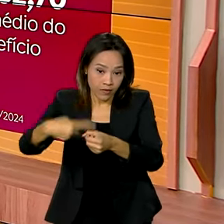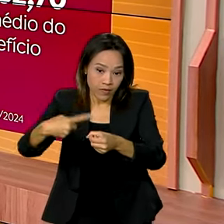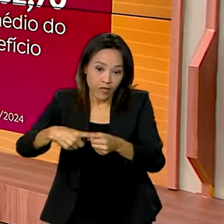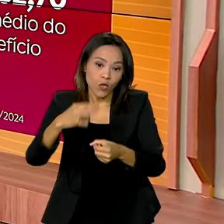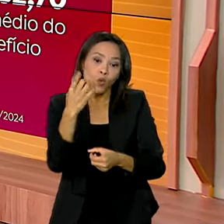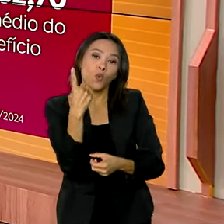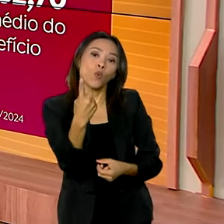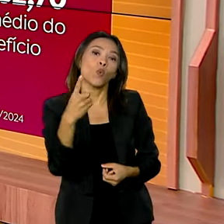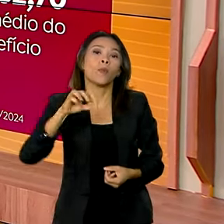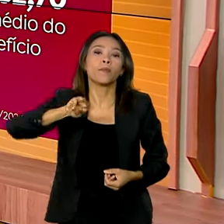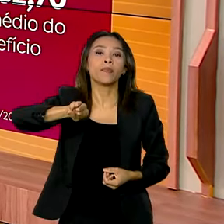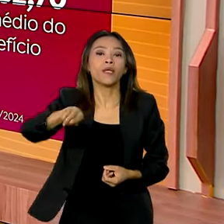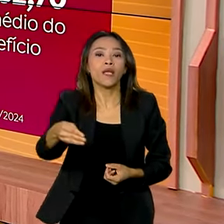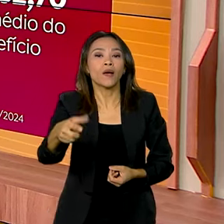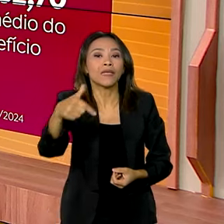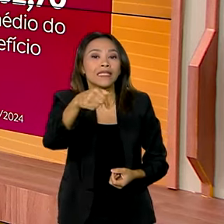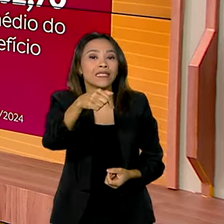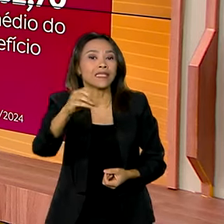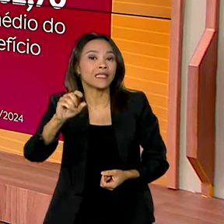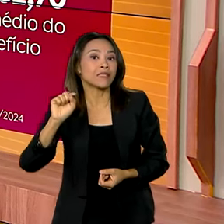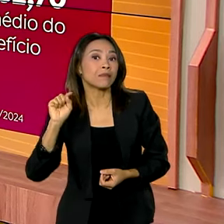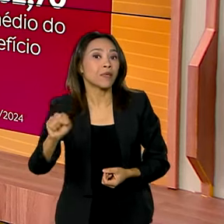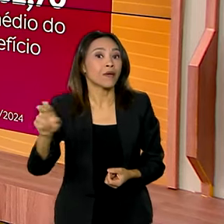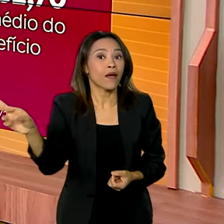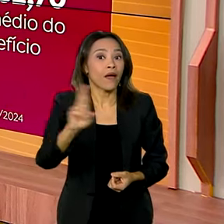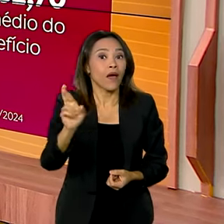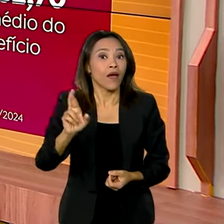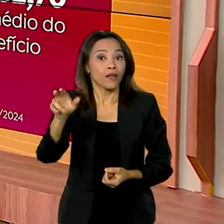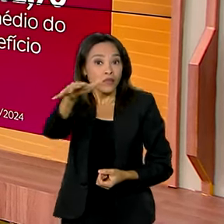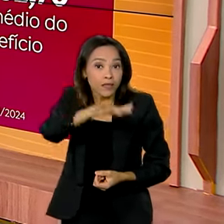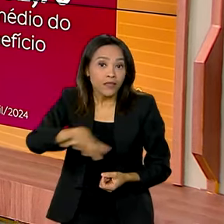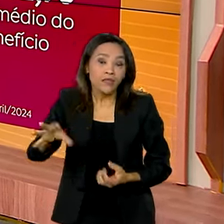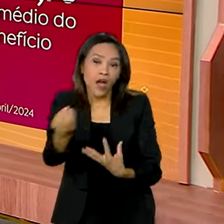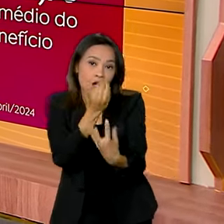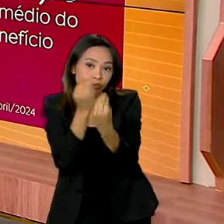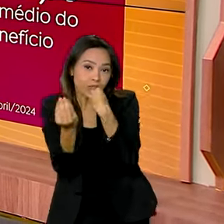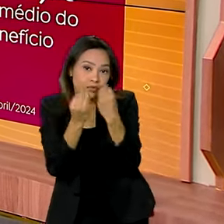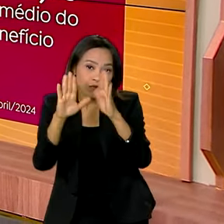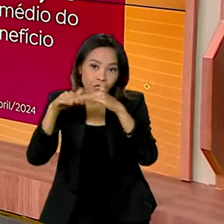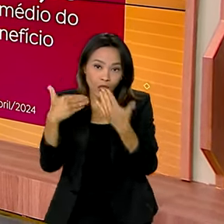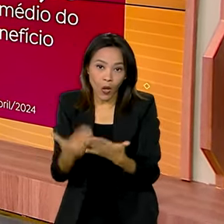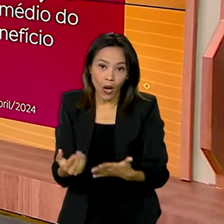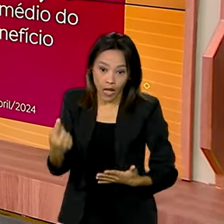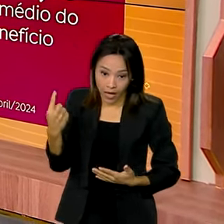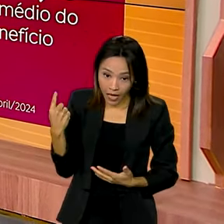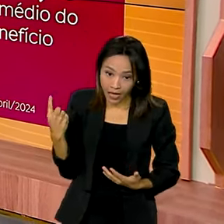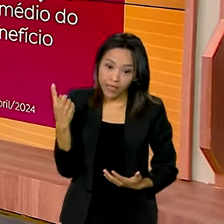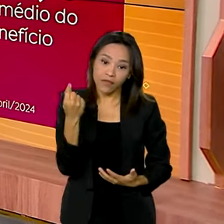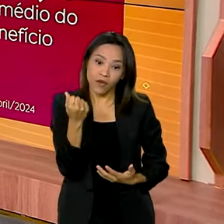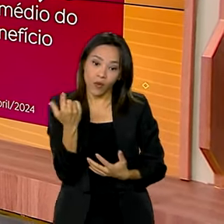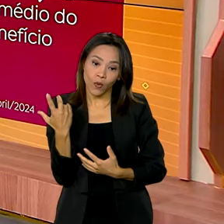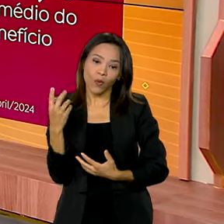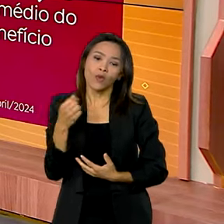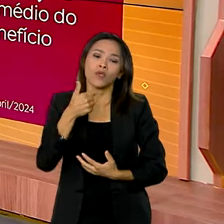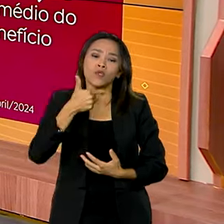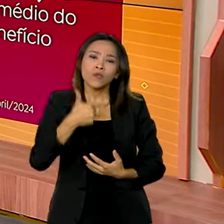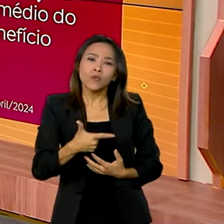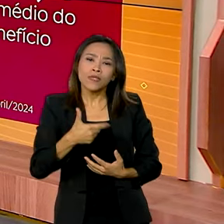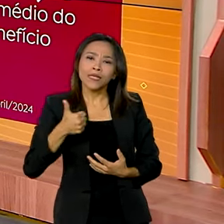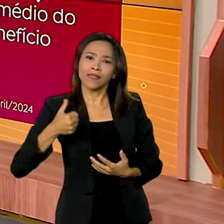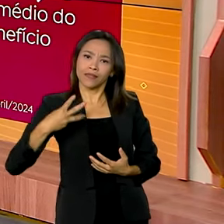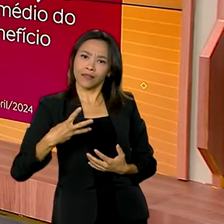,7 milhão para alimentação escolar. Estes recursos chegaram a 213